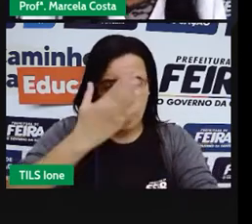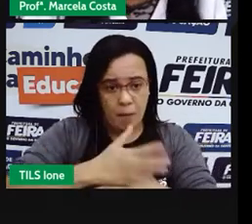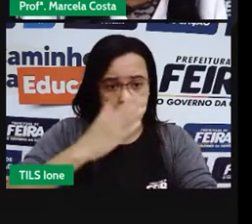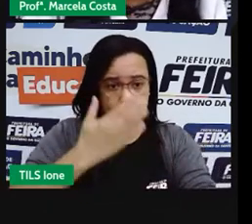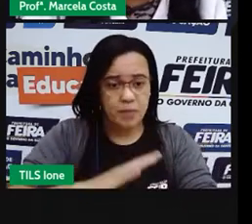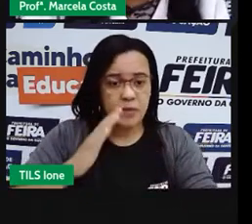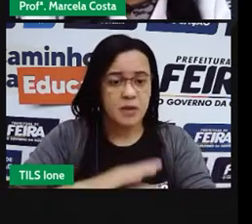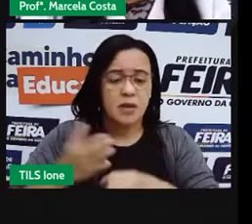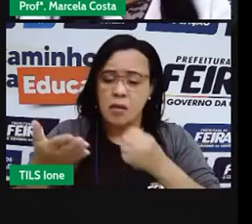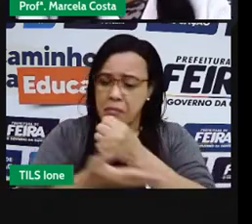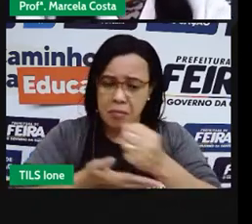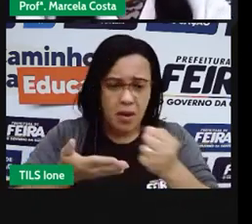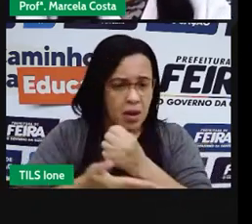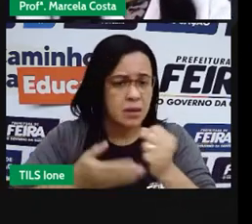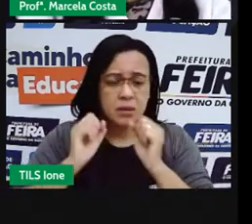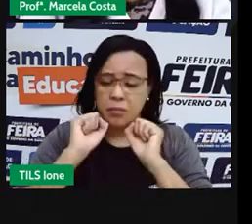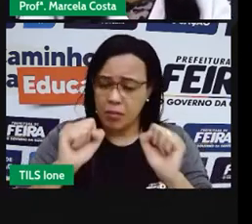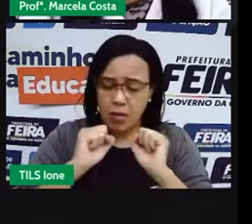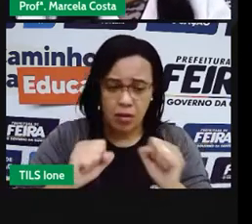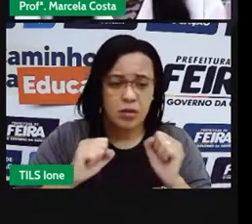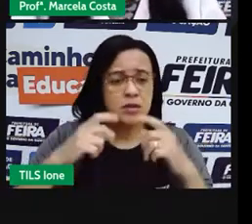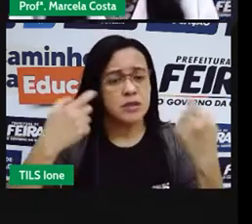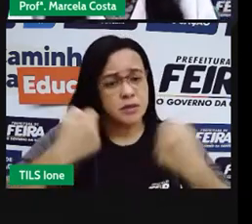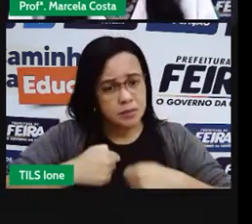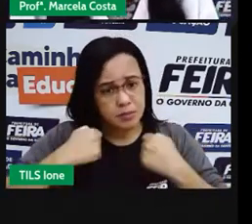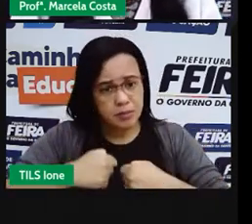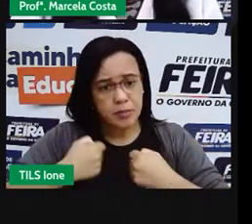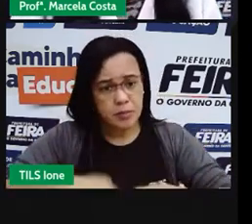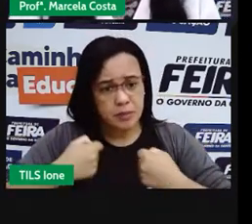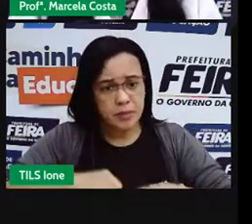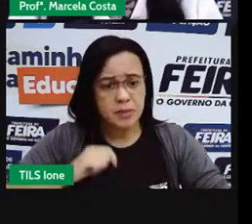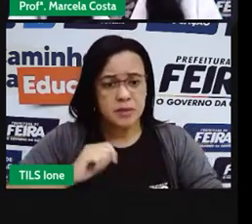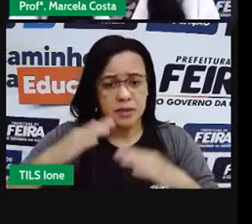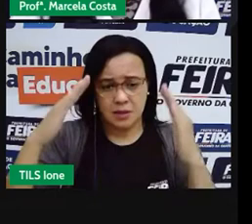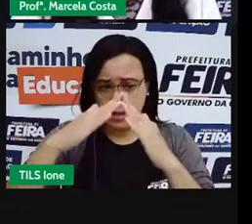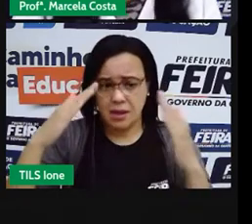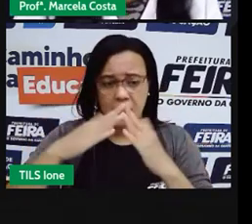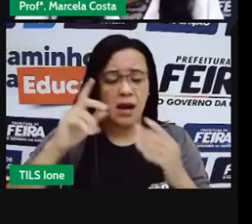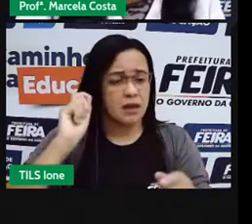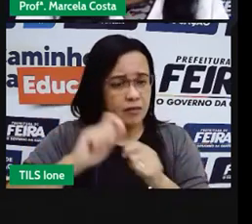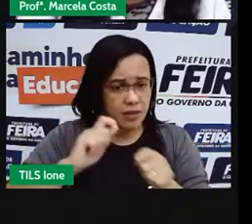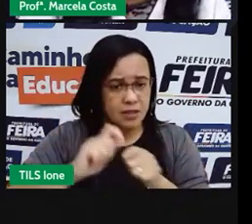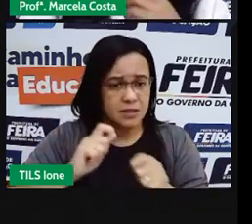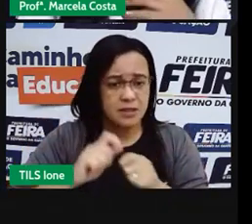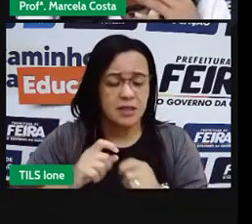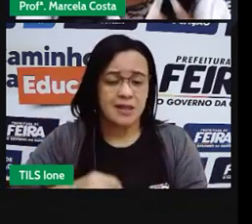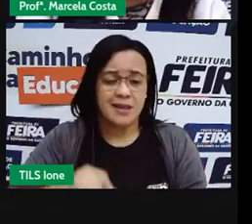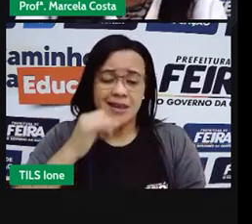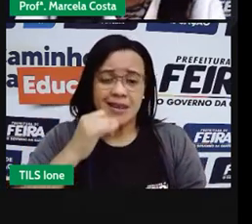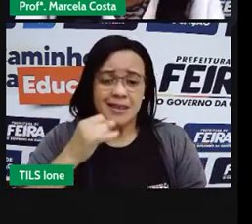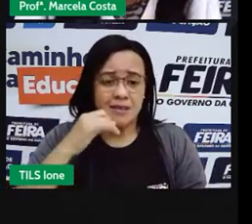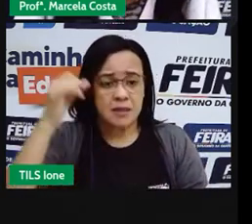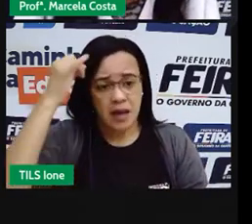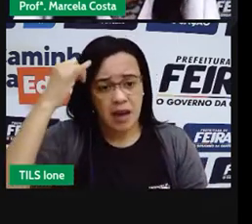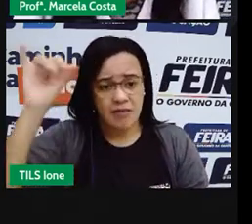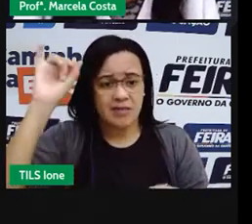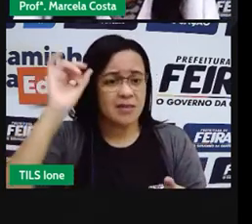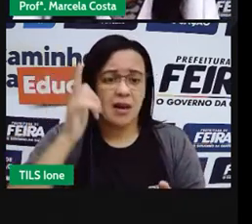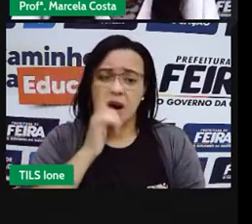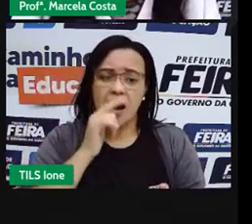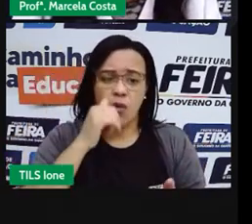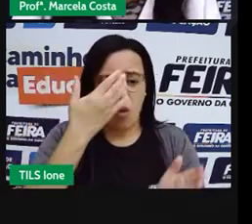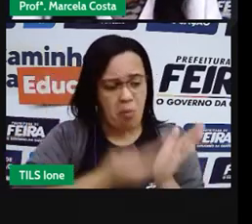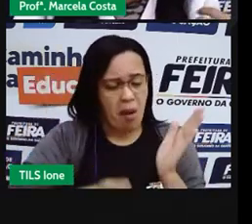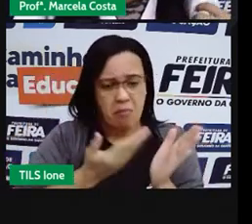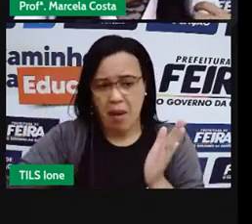pode fazer em casa, pensando ali no consumo da água, da energia elétrica, dos alimentos que a gente consome.